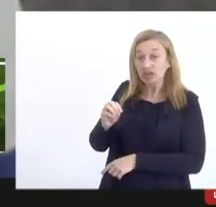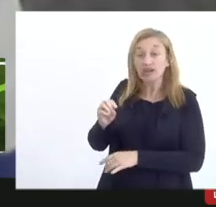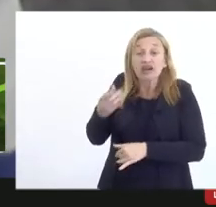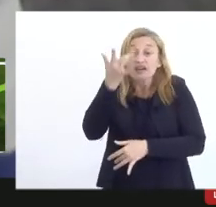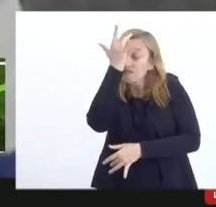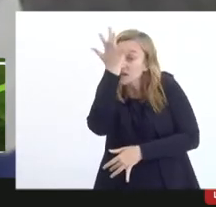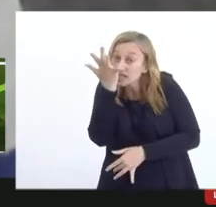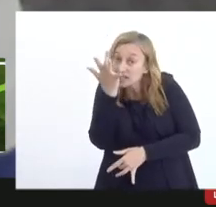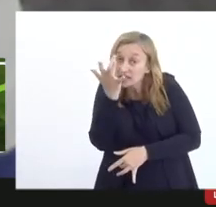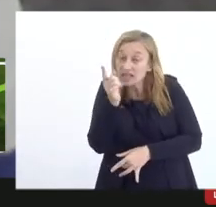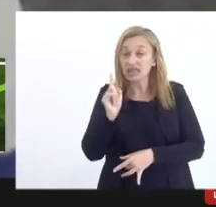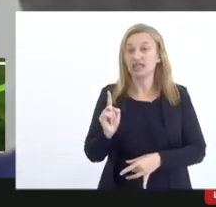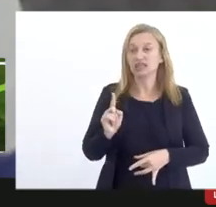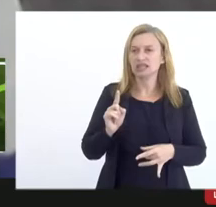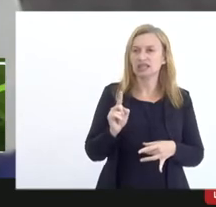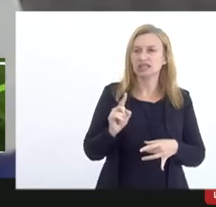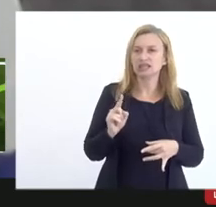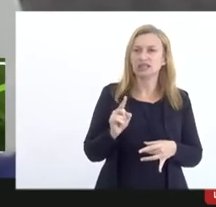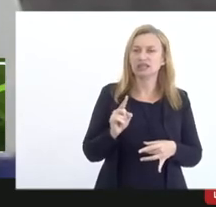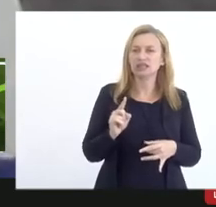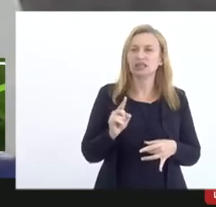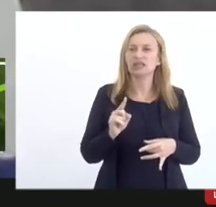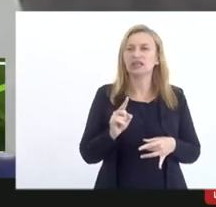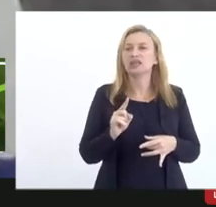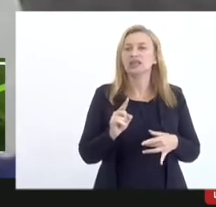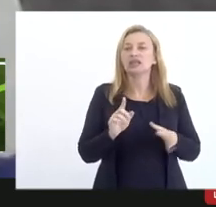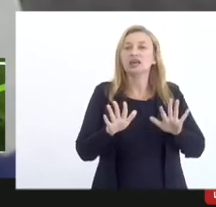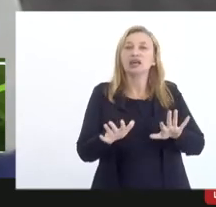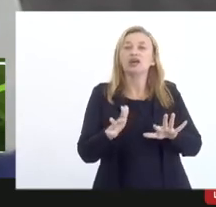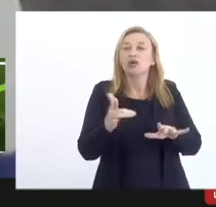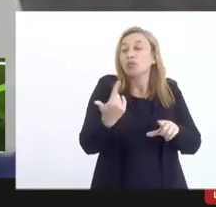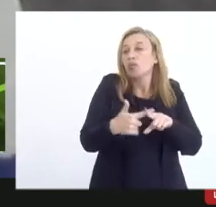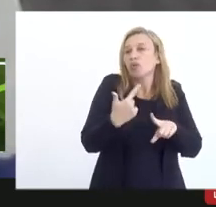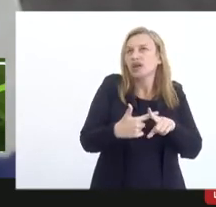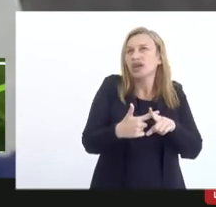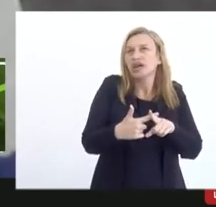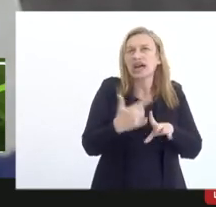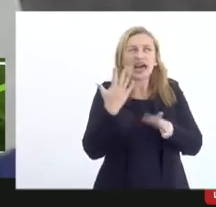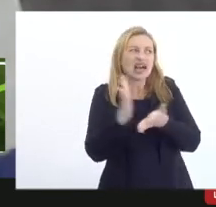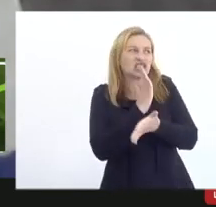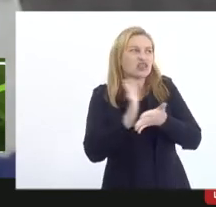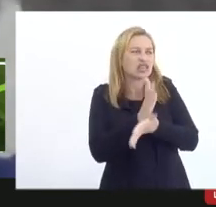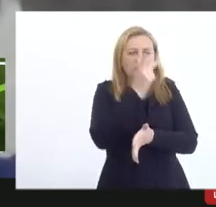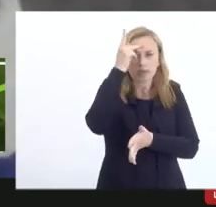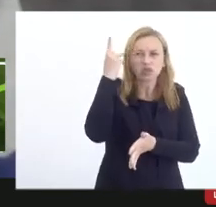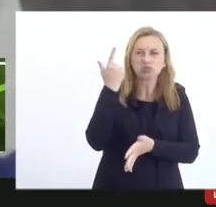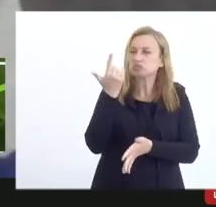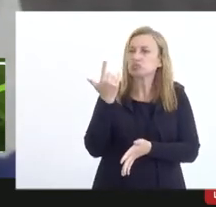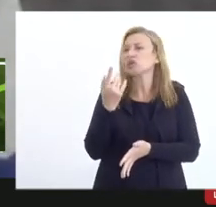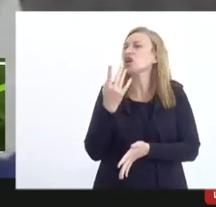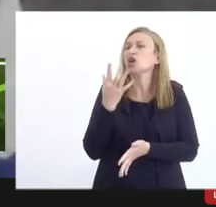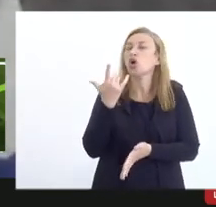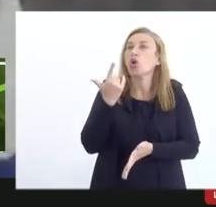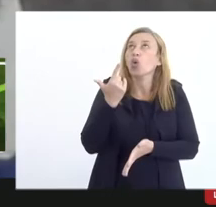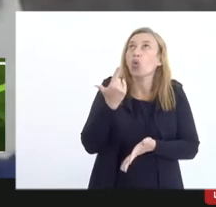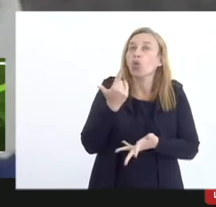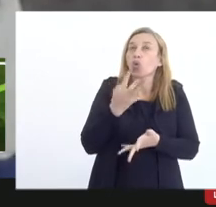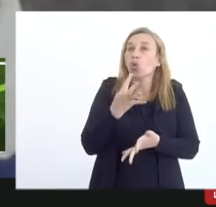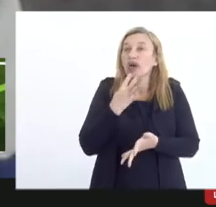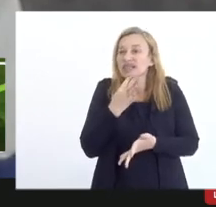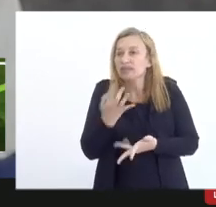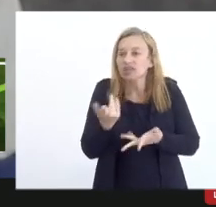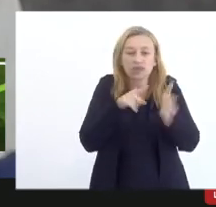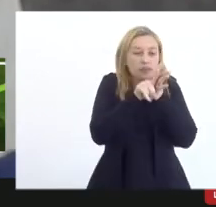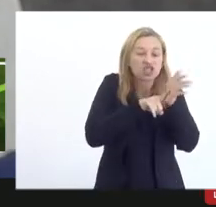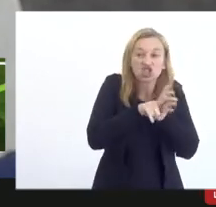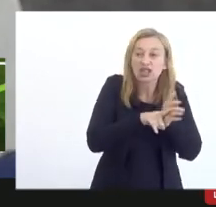para o proponente o proponente ele muitas vezes ele não tem esse conhecimento de pesquisar se o fornecedor dele se o prestador de